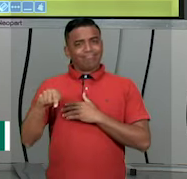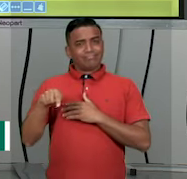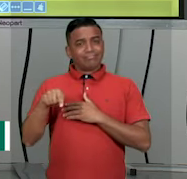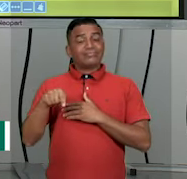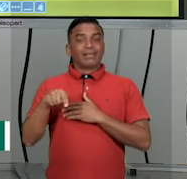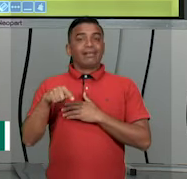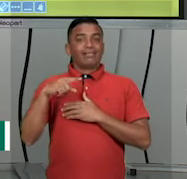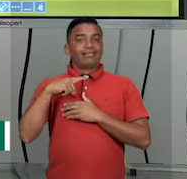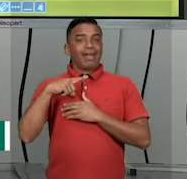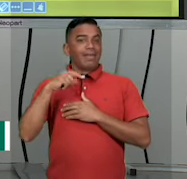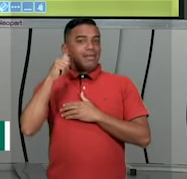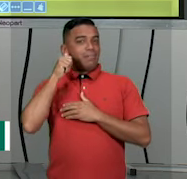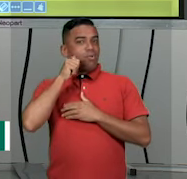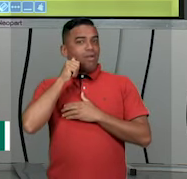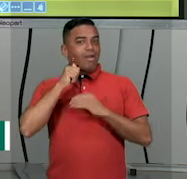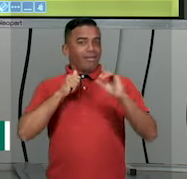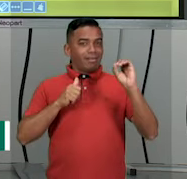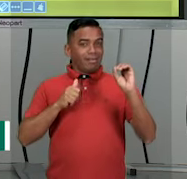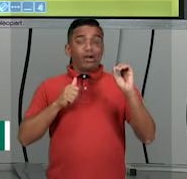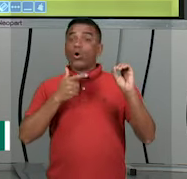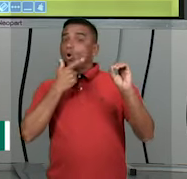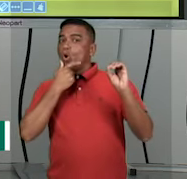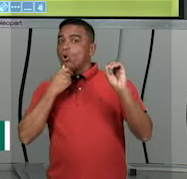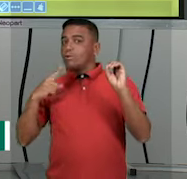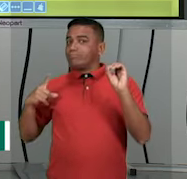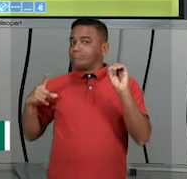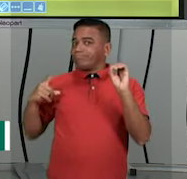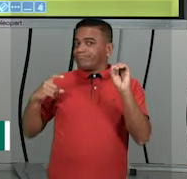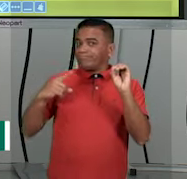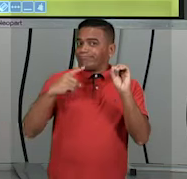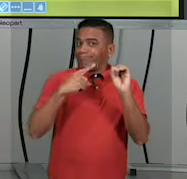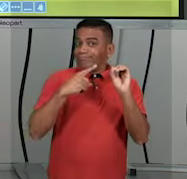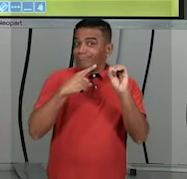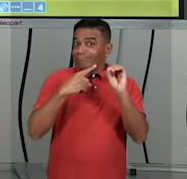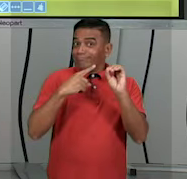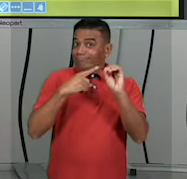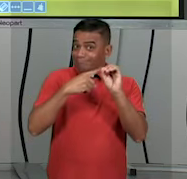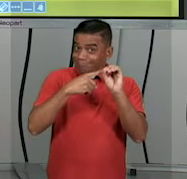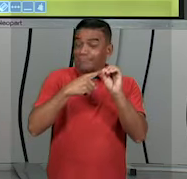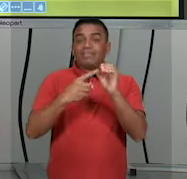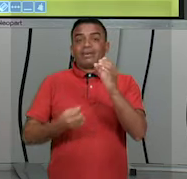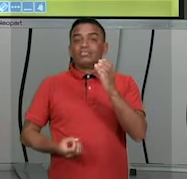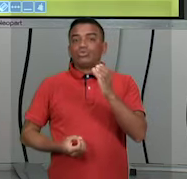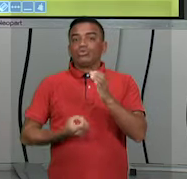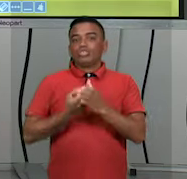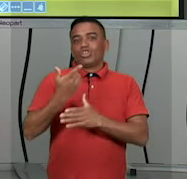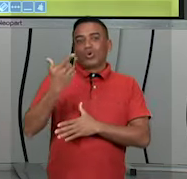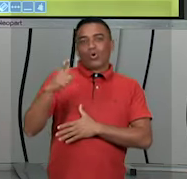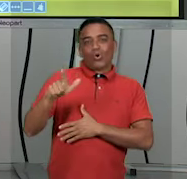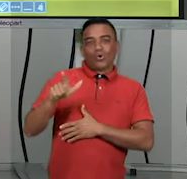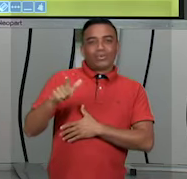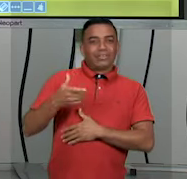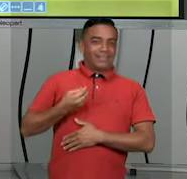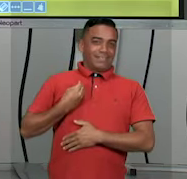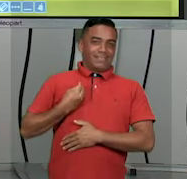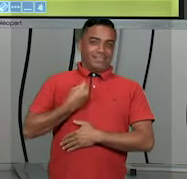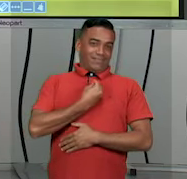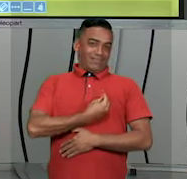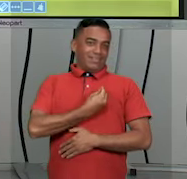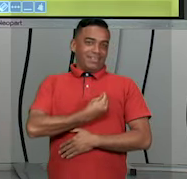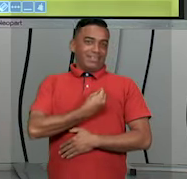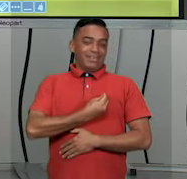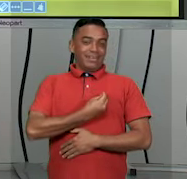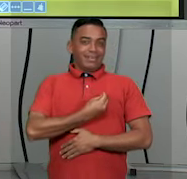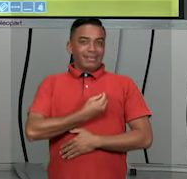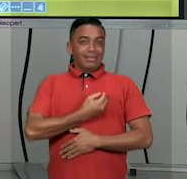gametas, as informações genéticas que vão dar origem a um outro ser humano. Nós entendemos que o bebê vai se